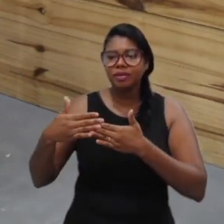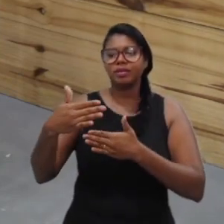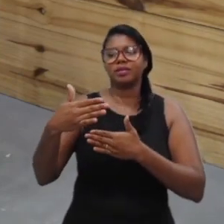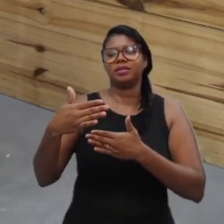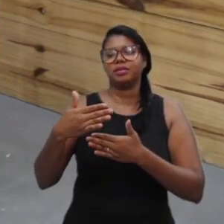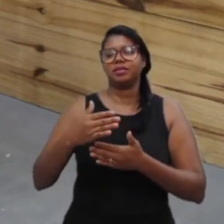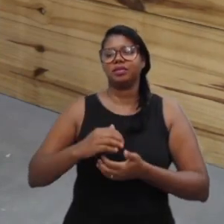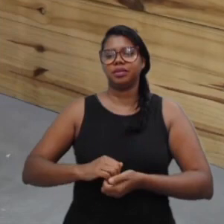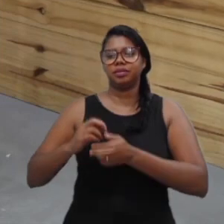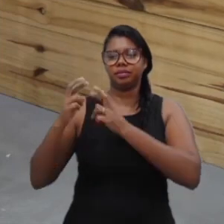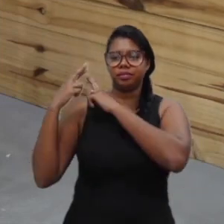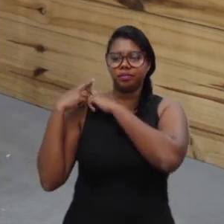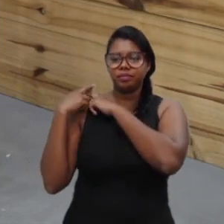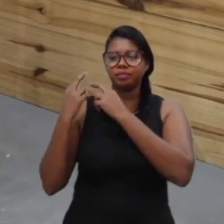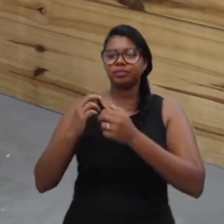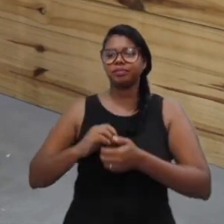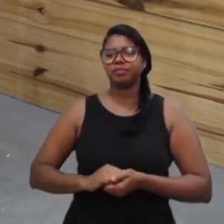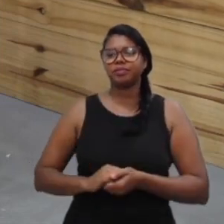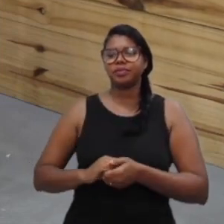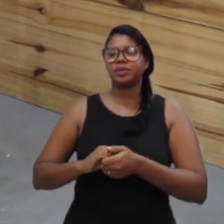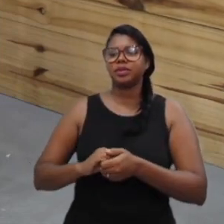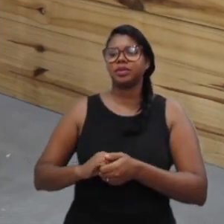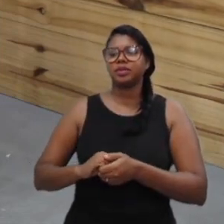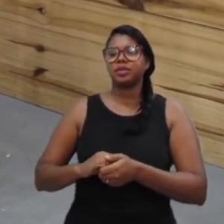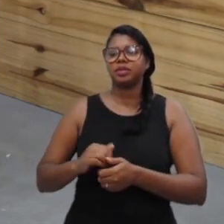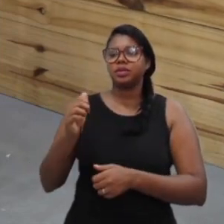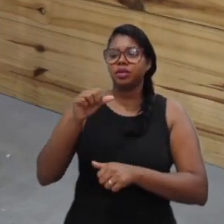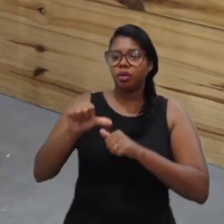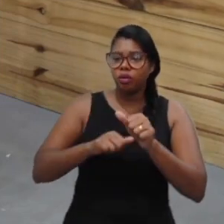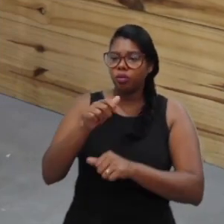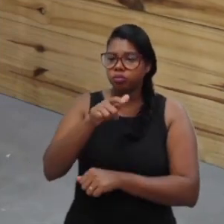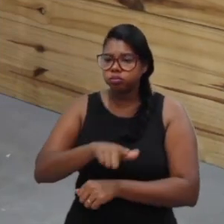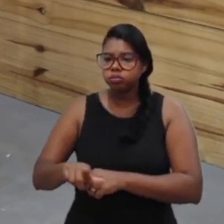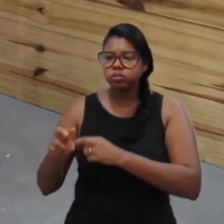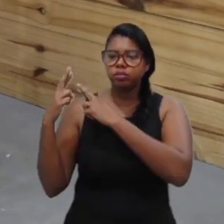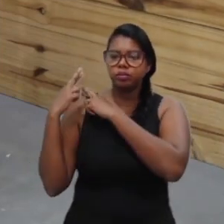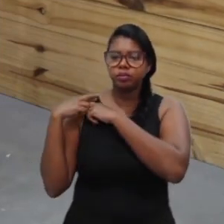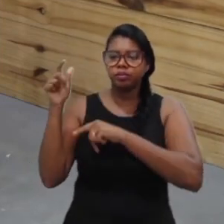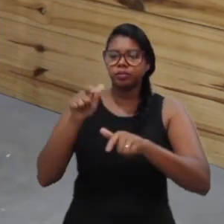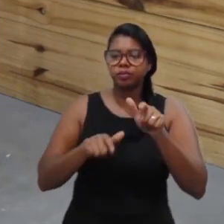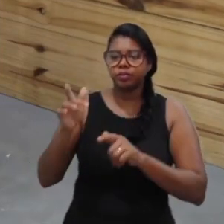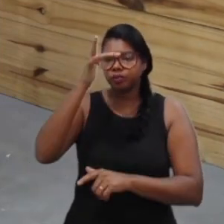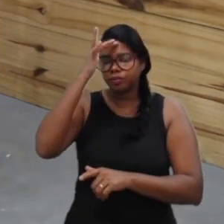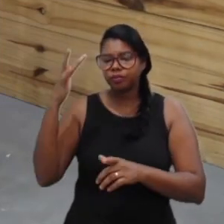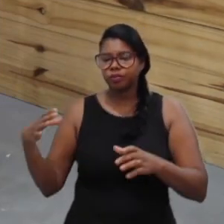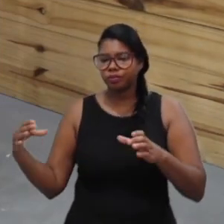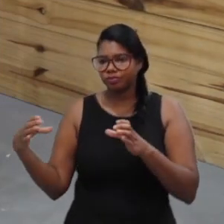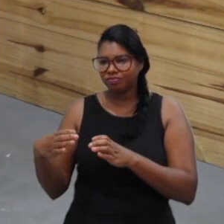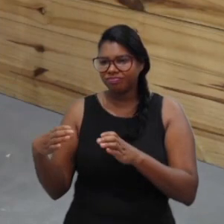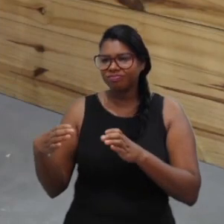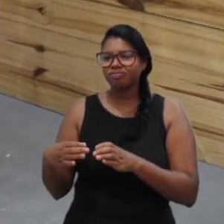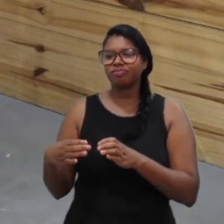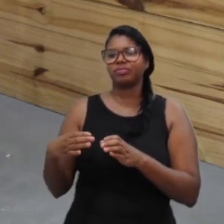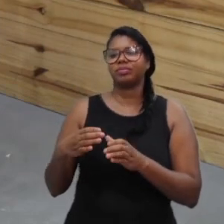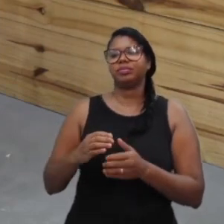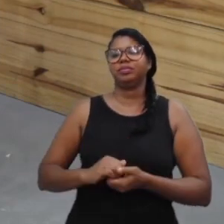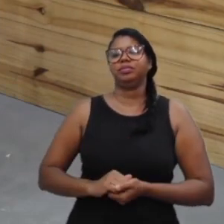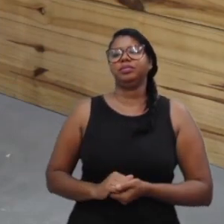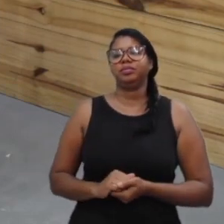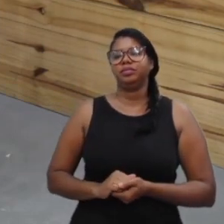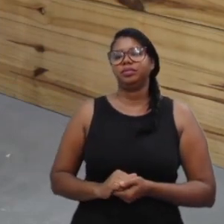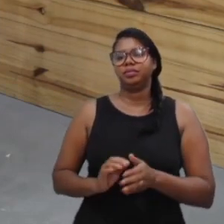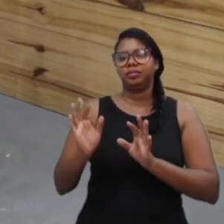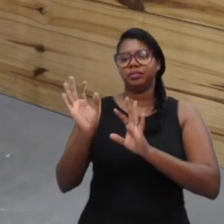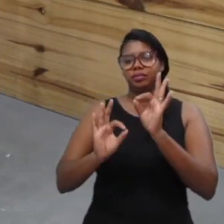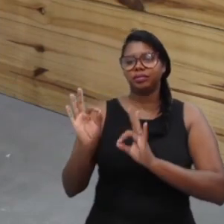posição, ou ser tomada uma nova decisão para ajustar, como a professora falou. E